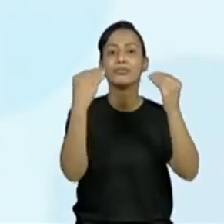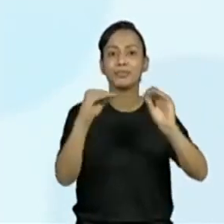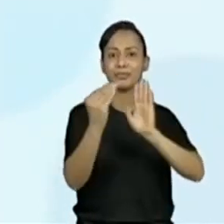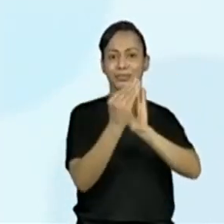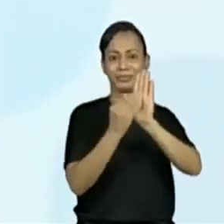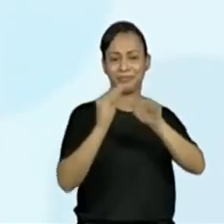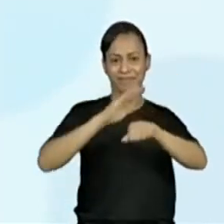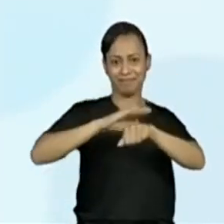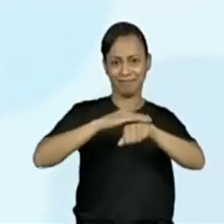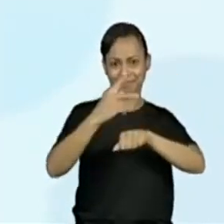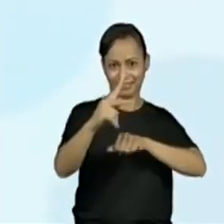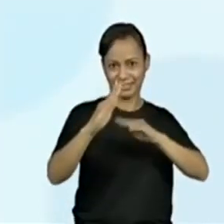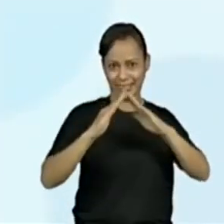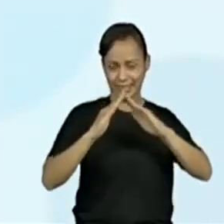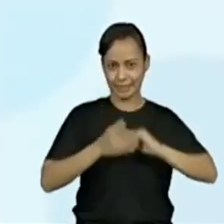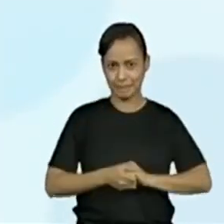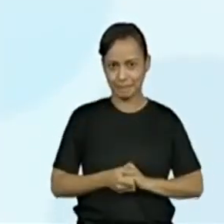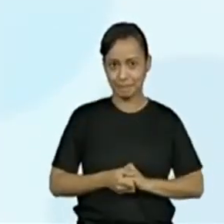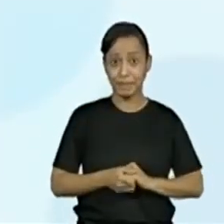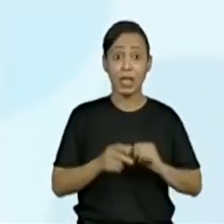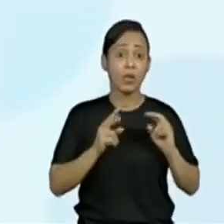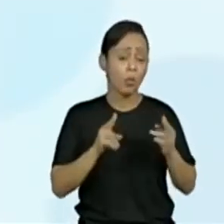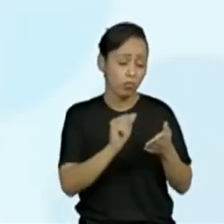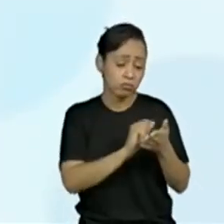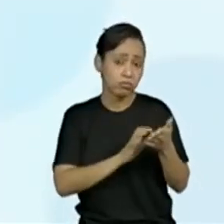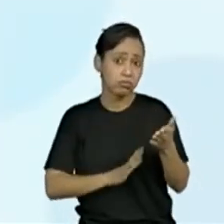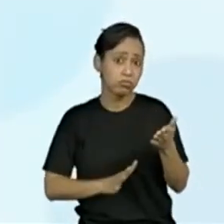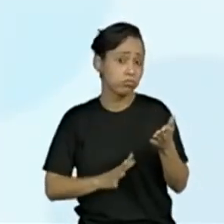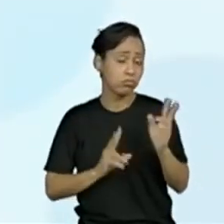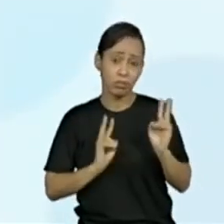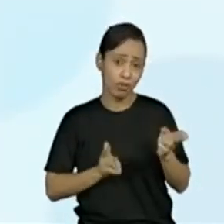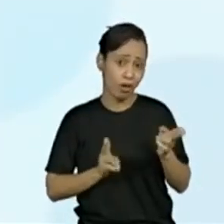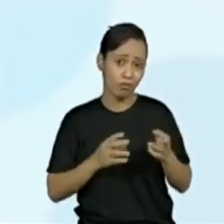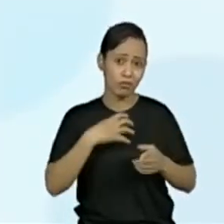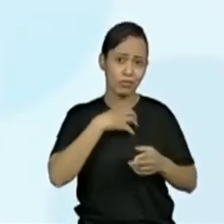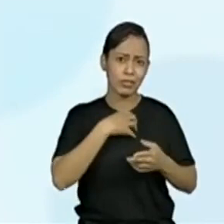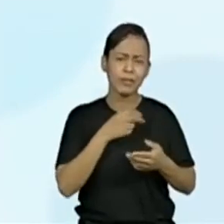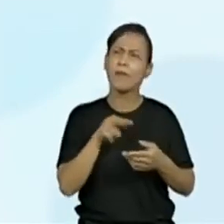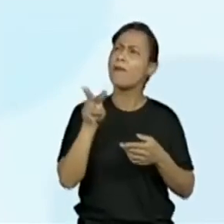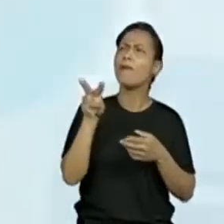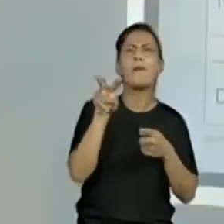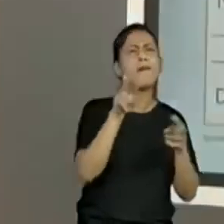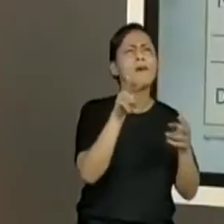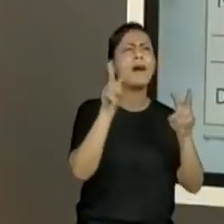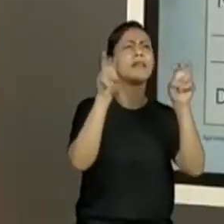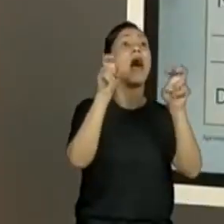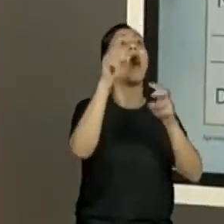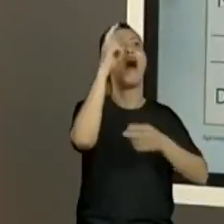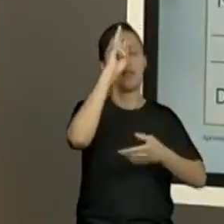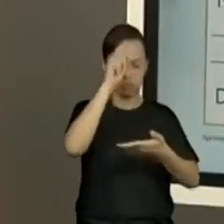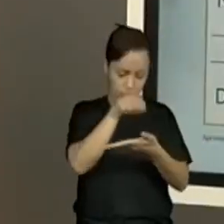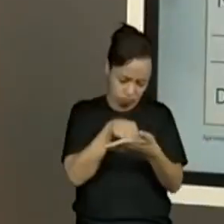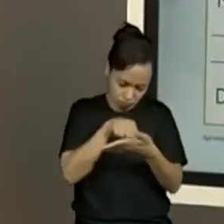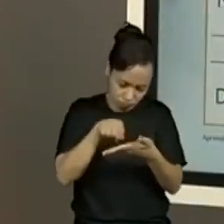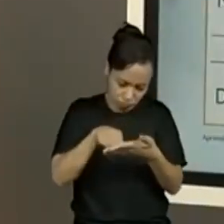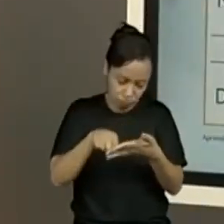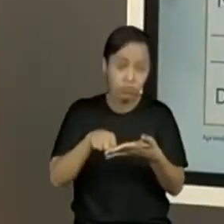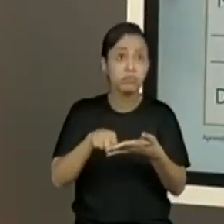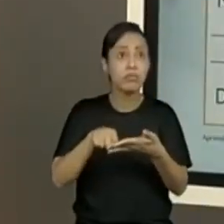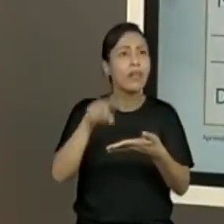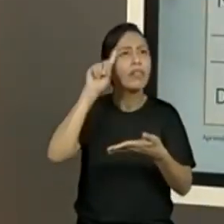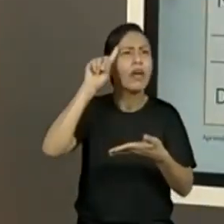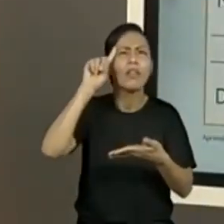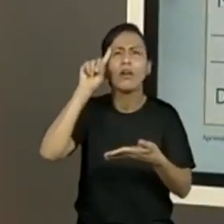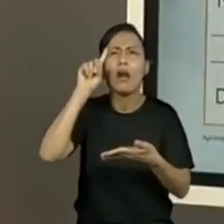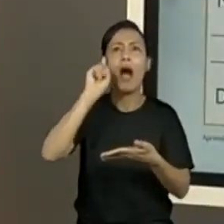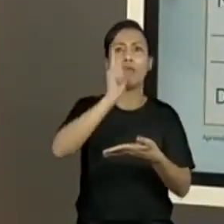Lembra que eu comentei que isso aqui é um começo de uma atividade? Para explorar essa leitura de outra forma, foi a letra igual do jornal.